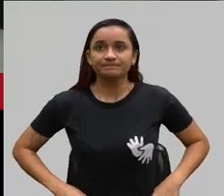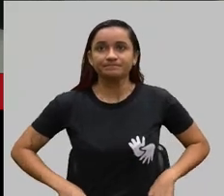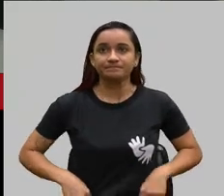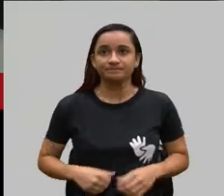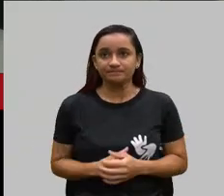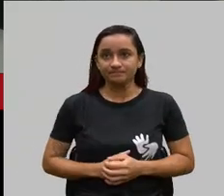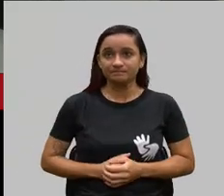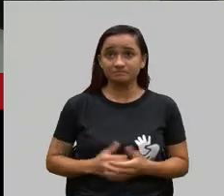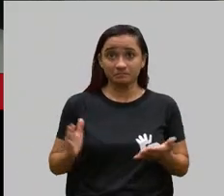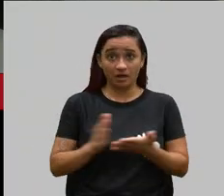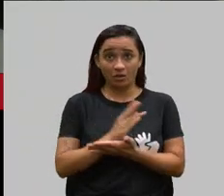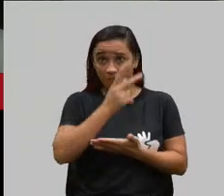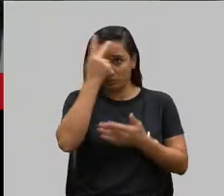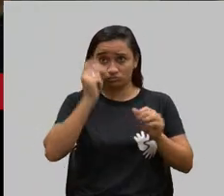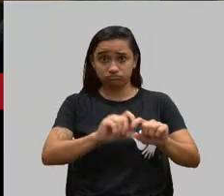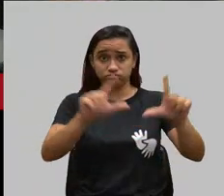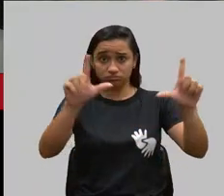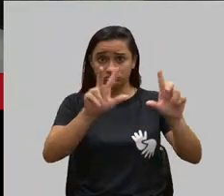Alguém vai colocar? Vai passar?